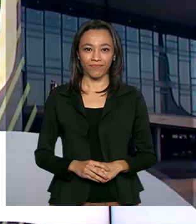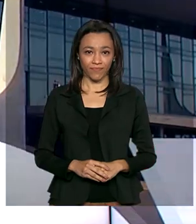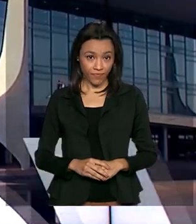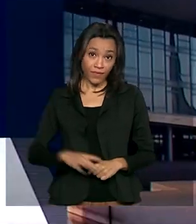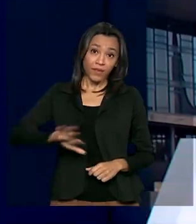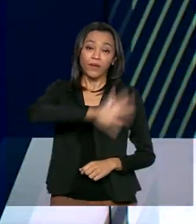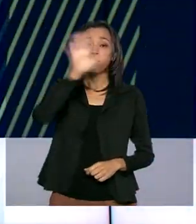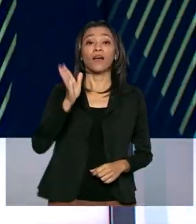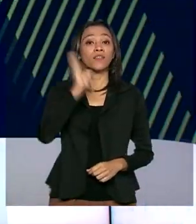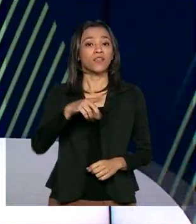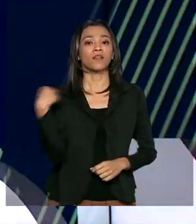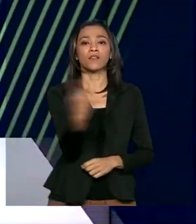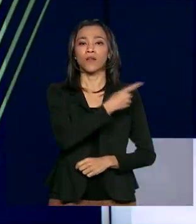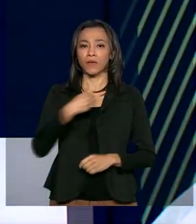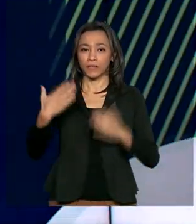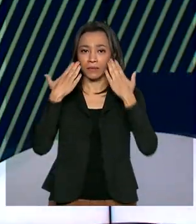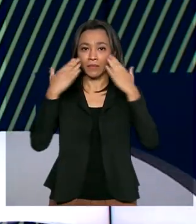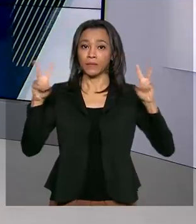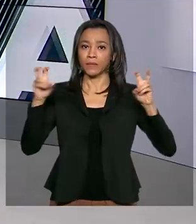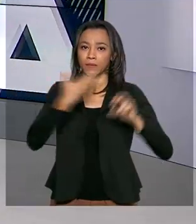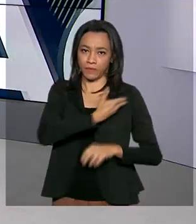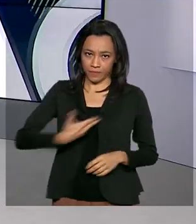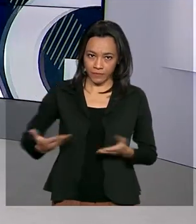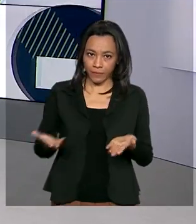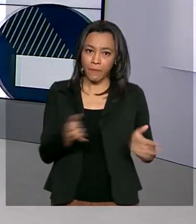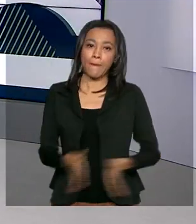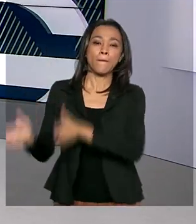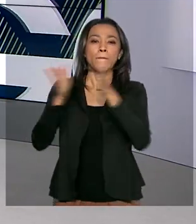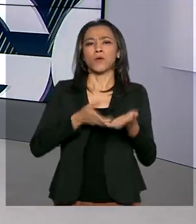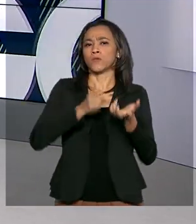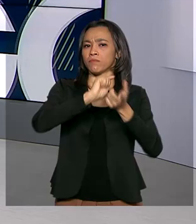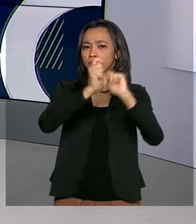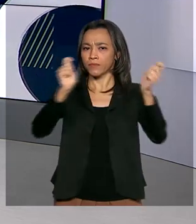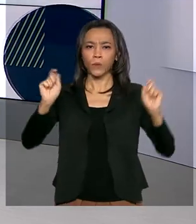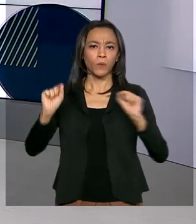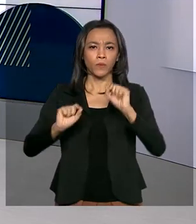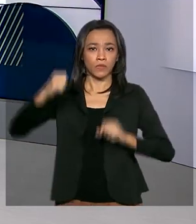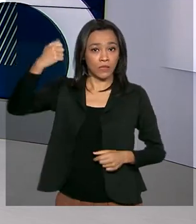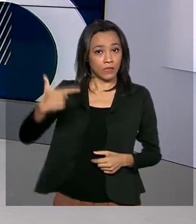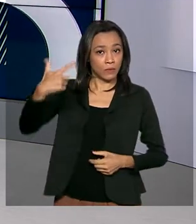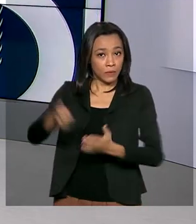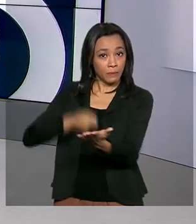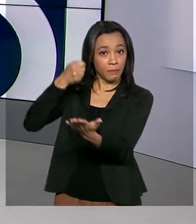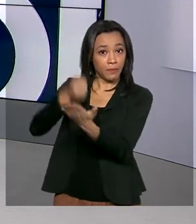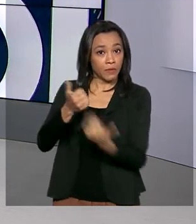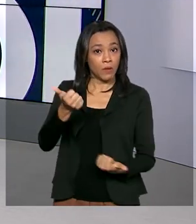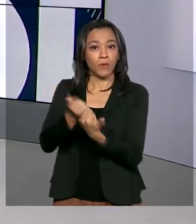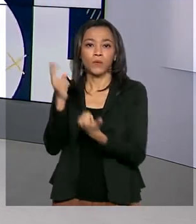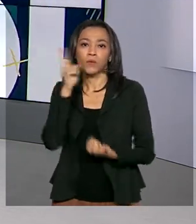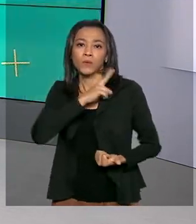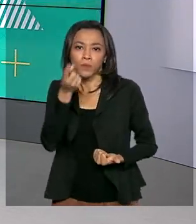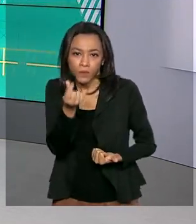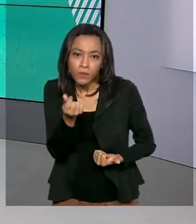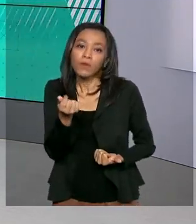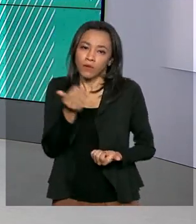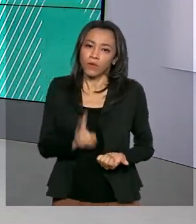Olá, já estamos no ar com o governo agora. Os pagamentos da segunda parcela do auxílio emergencial seguem nesta quinta-feira.